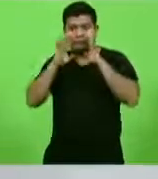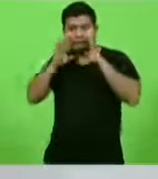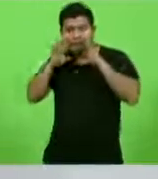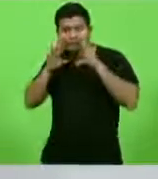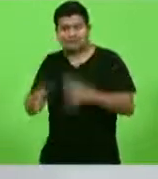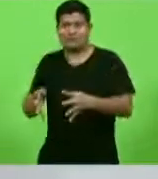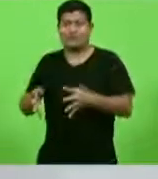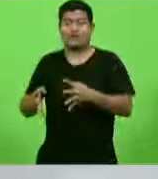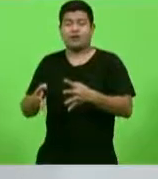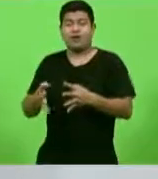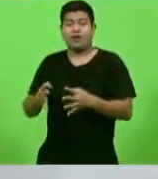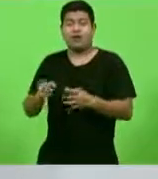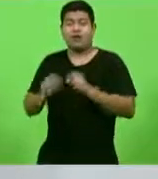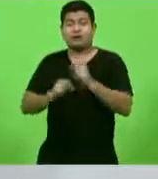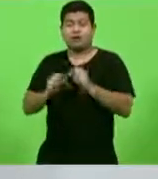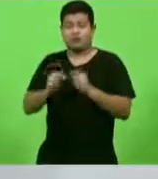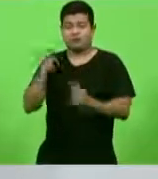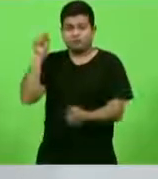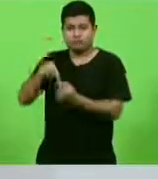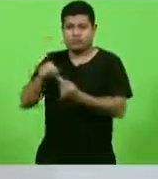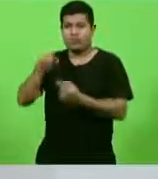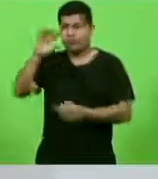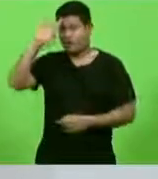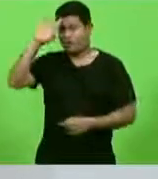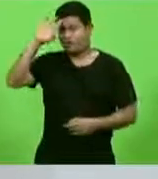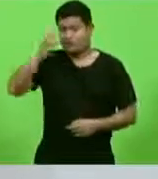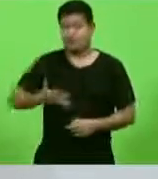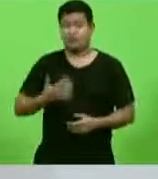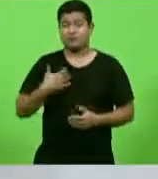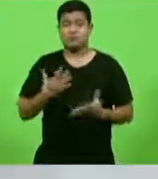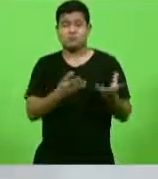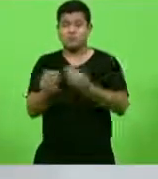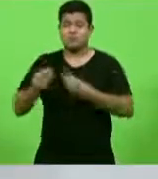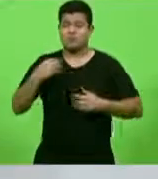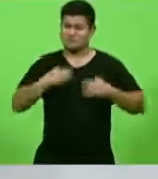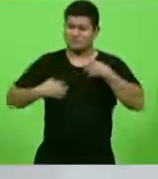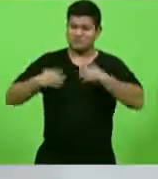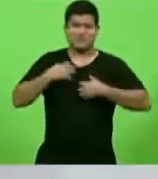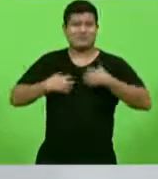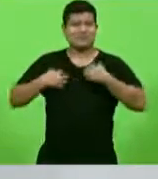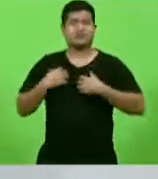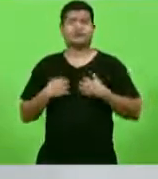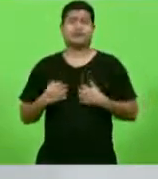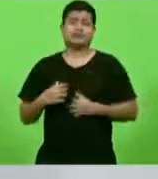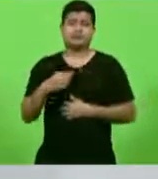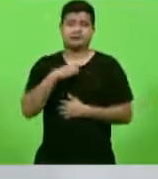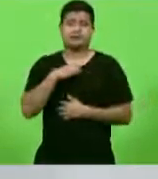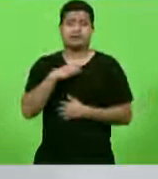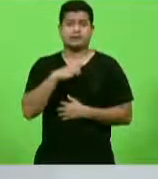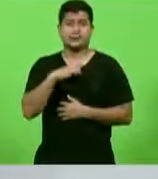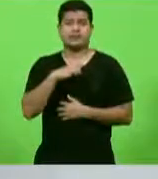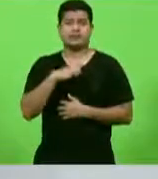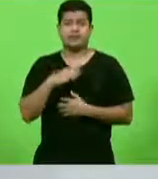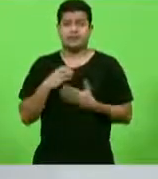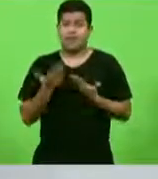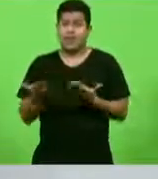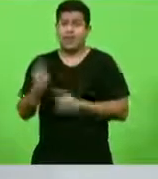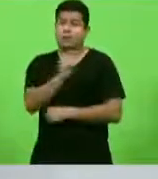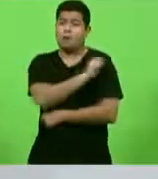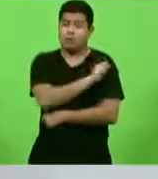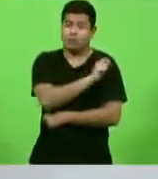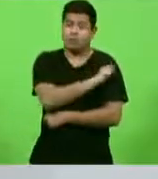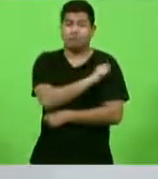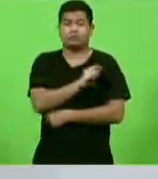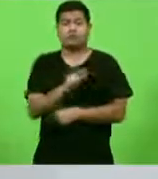que está trazendo muitas angústias, muitos transtornos para os estudantes,